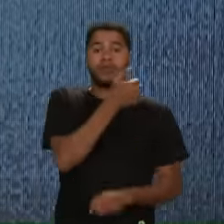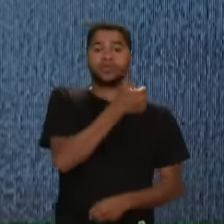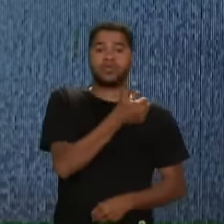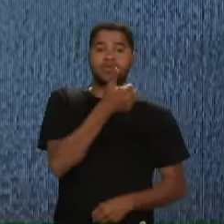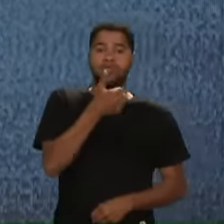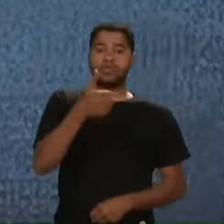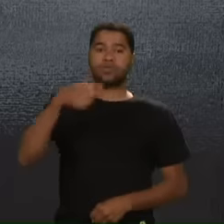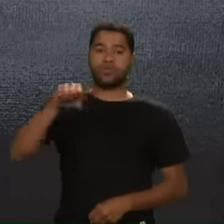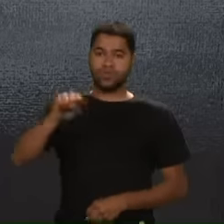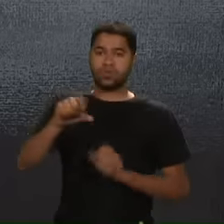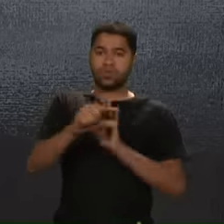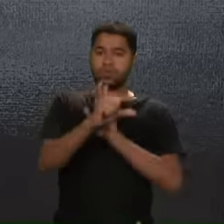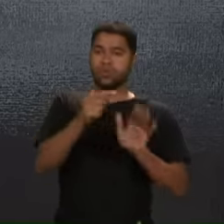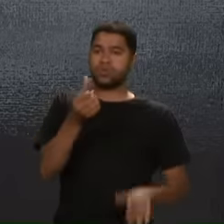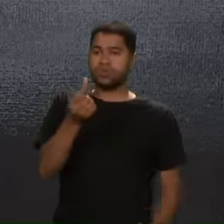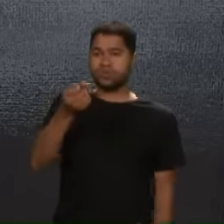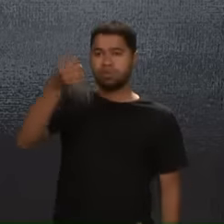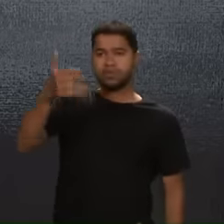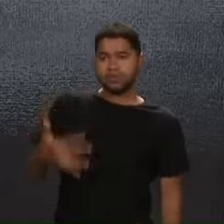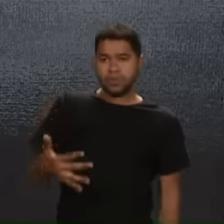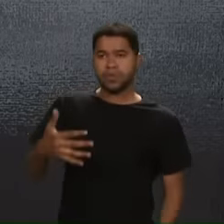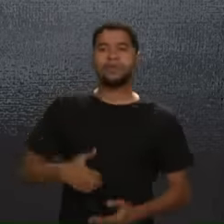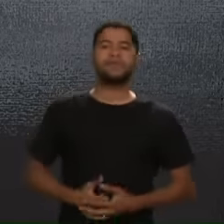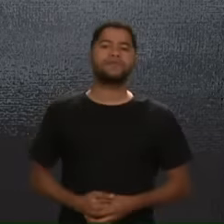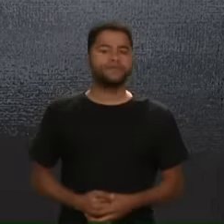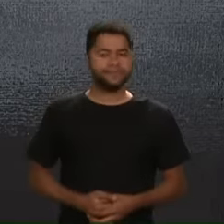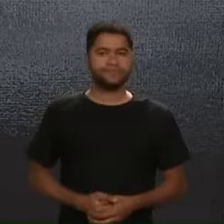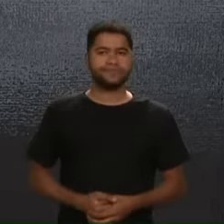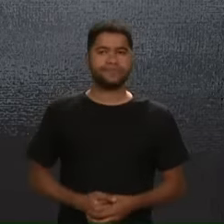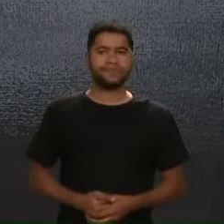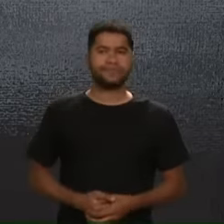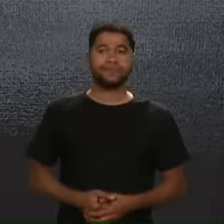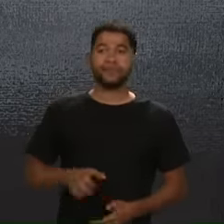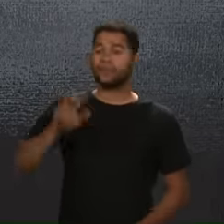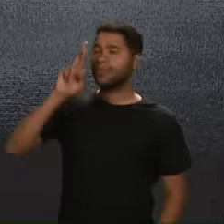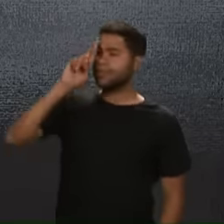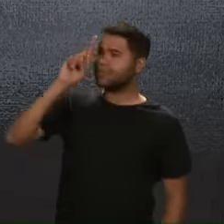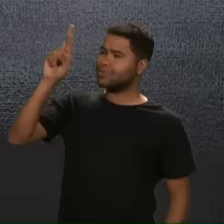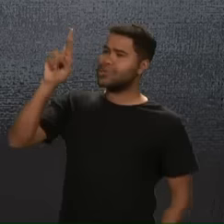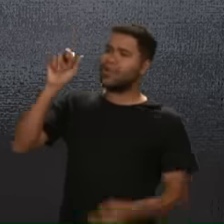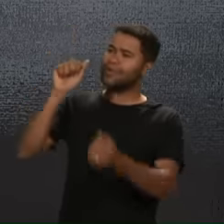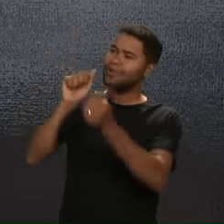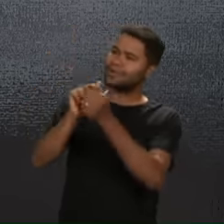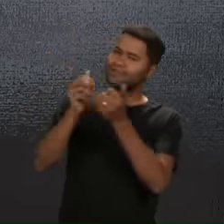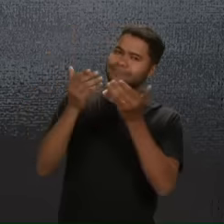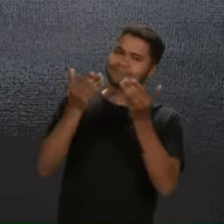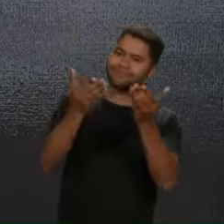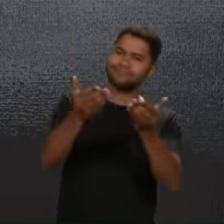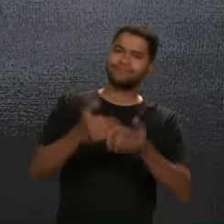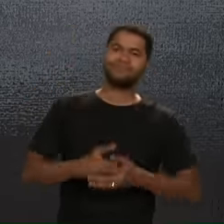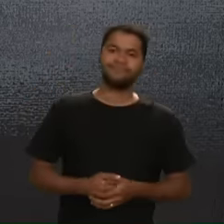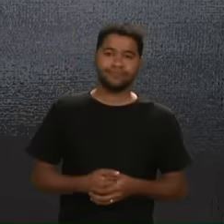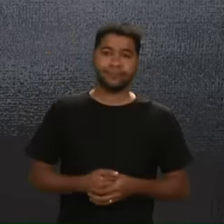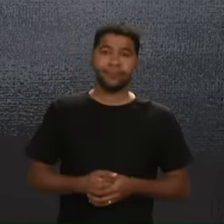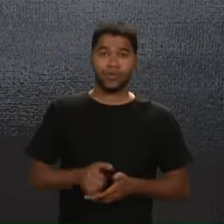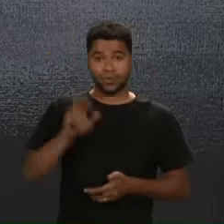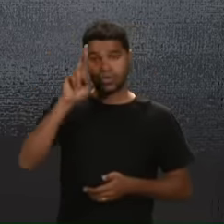Verso 6 Diz assim O Senhor Está Comigo